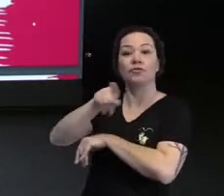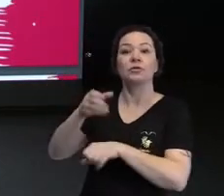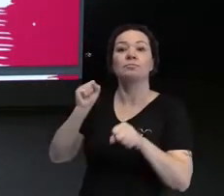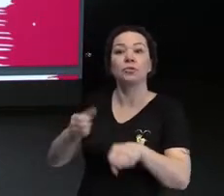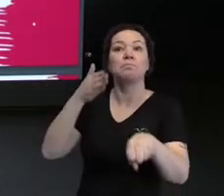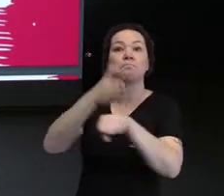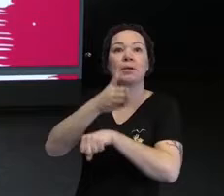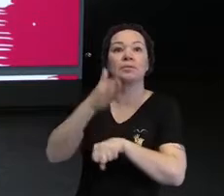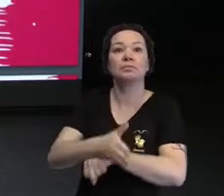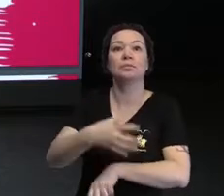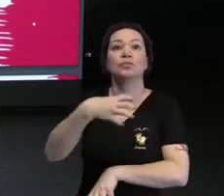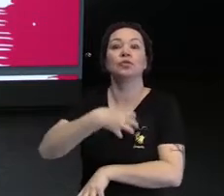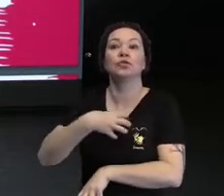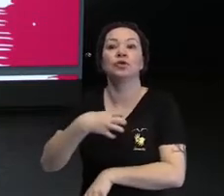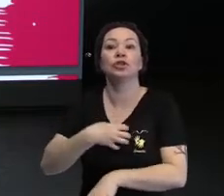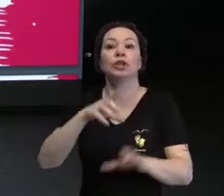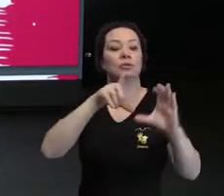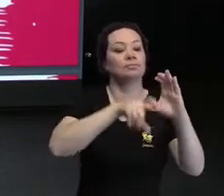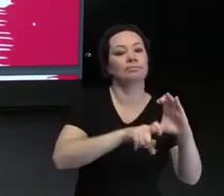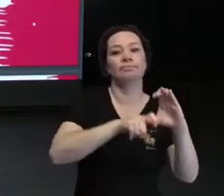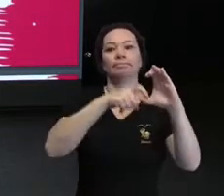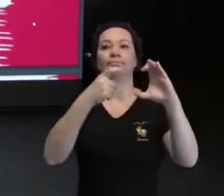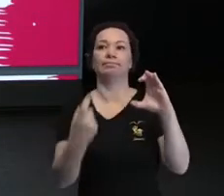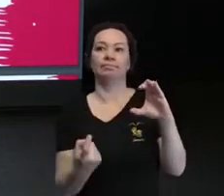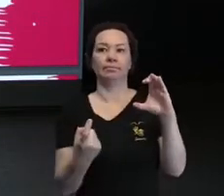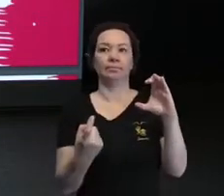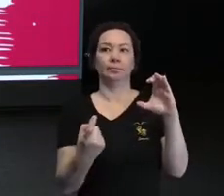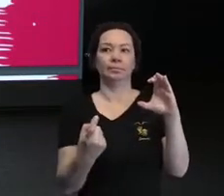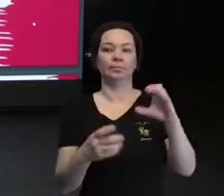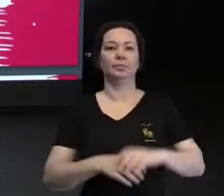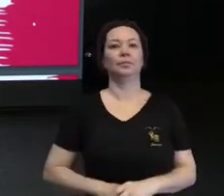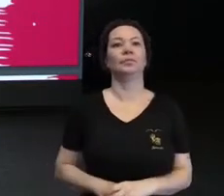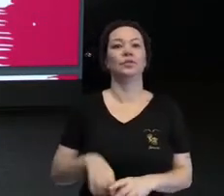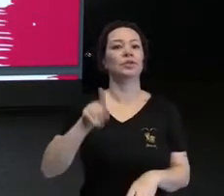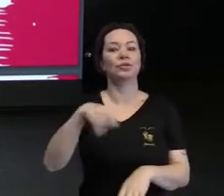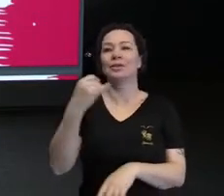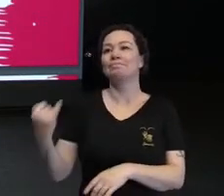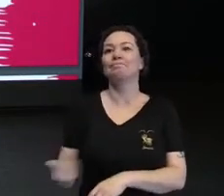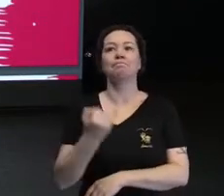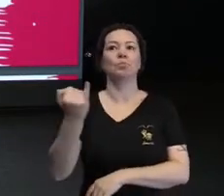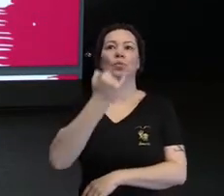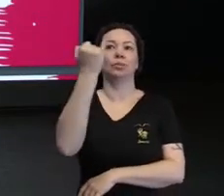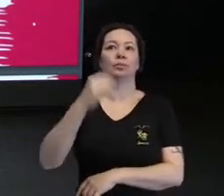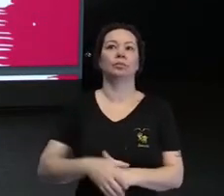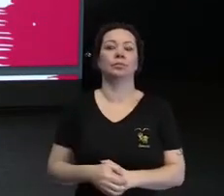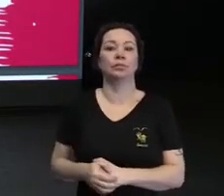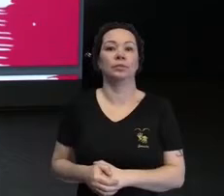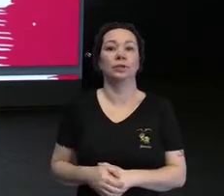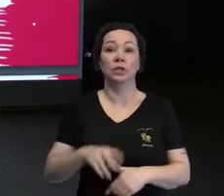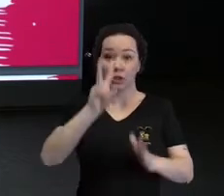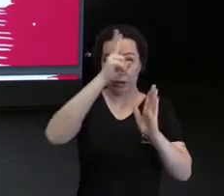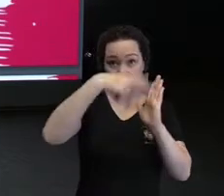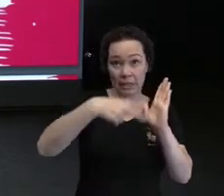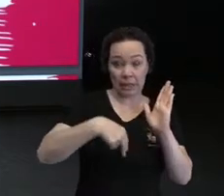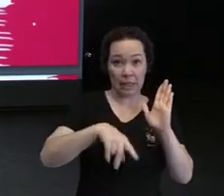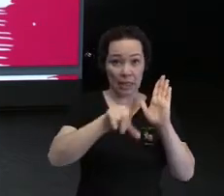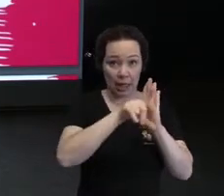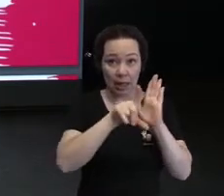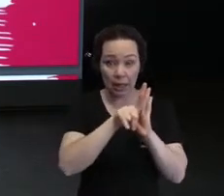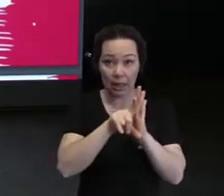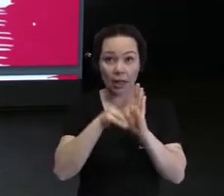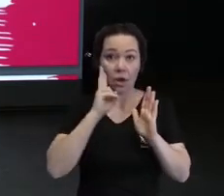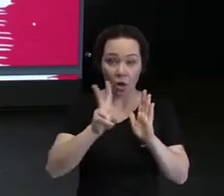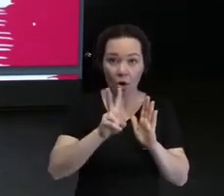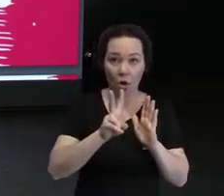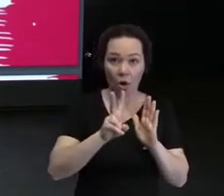de forma independente. Isso é um ponto bastante importante. Leia lá na LBI, põe aí no